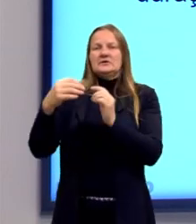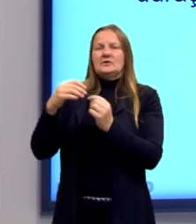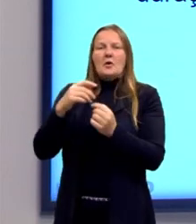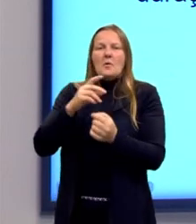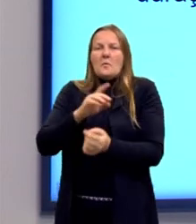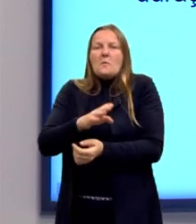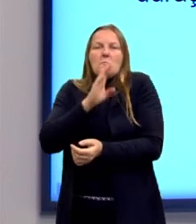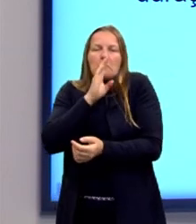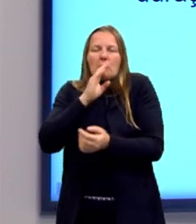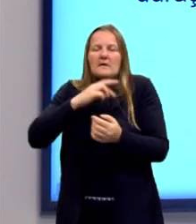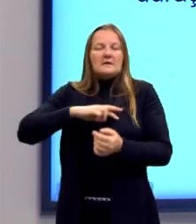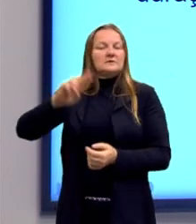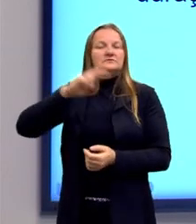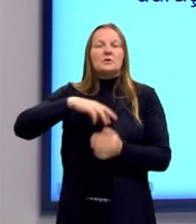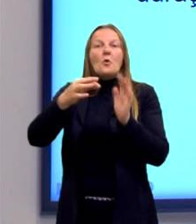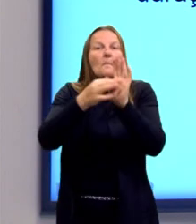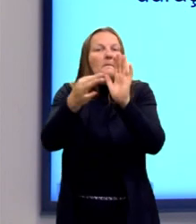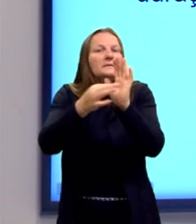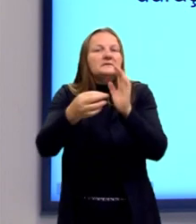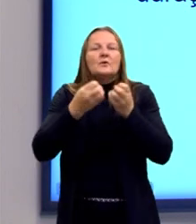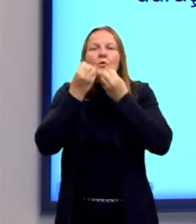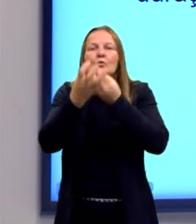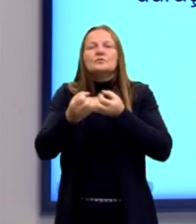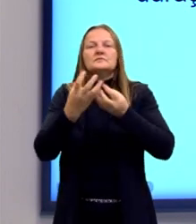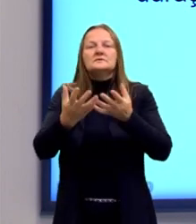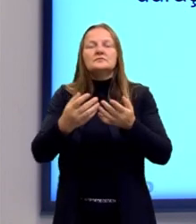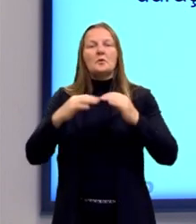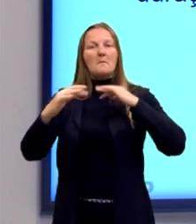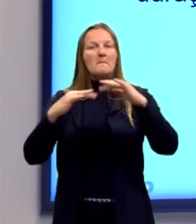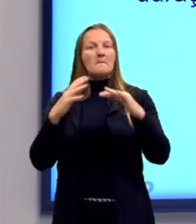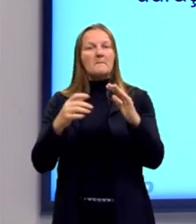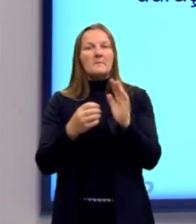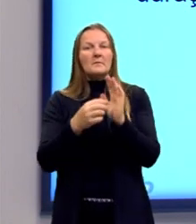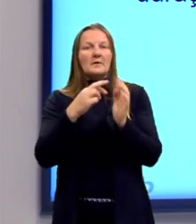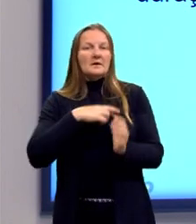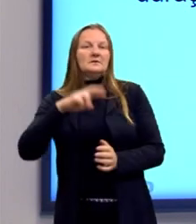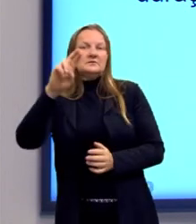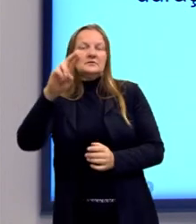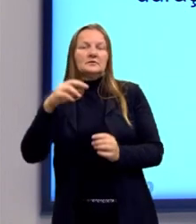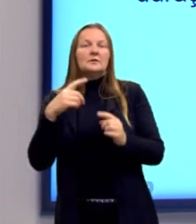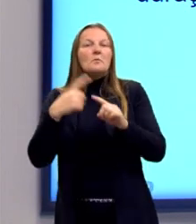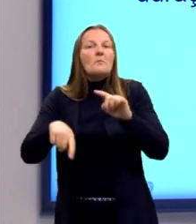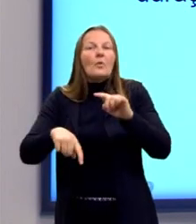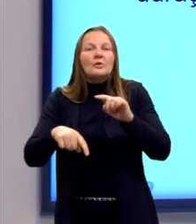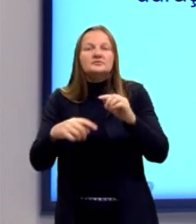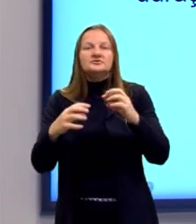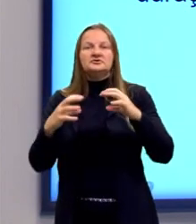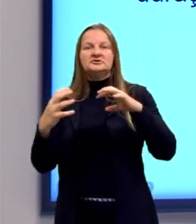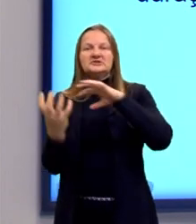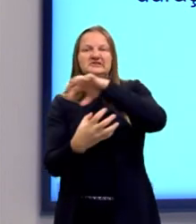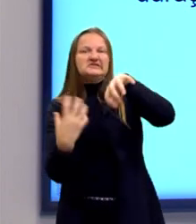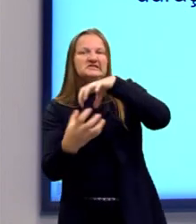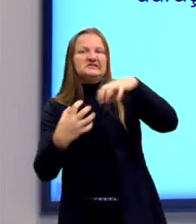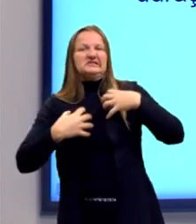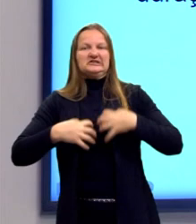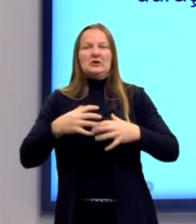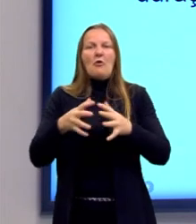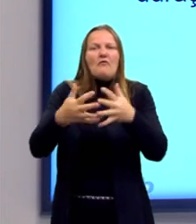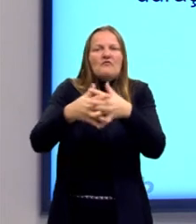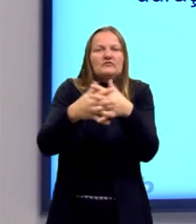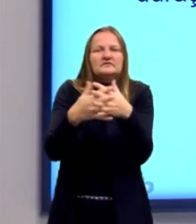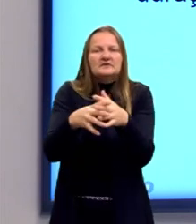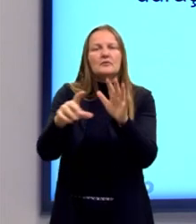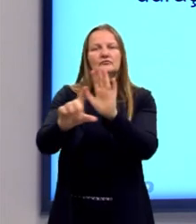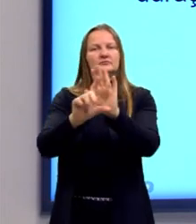opiniões religiosas, contando que a manifestação delas não perturbe a ordem pública estabelecida pela